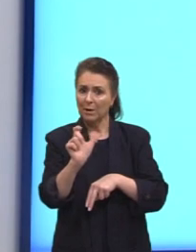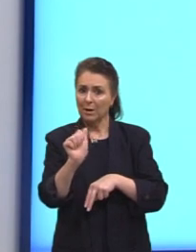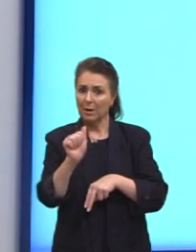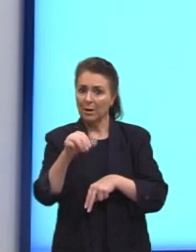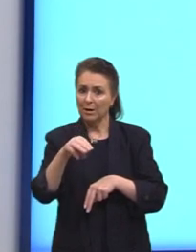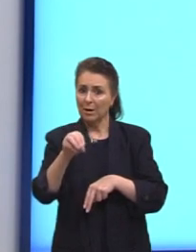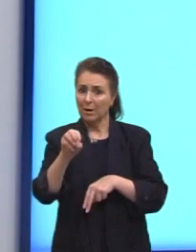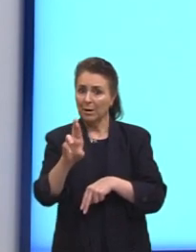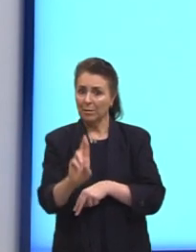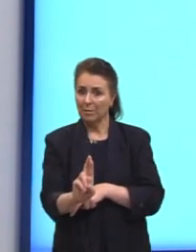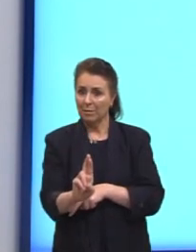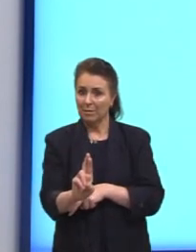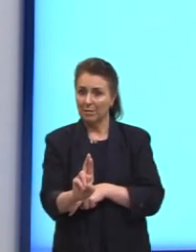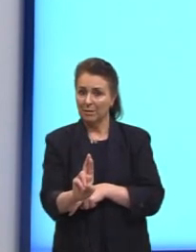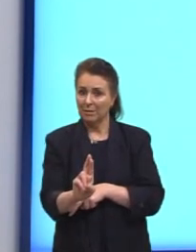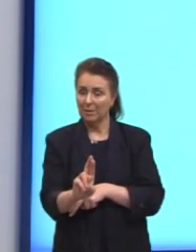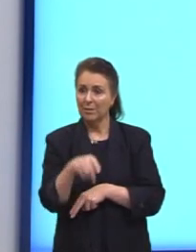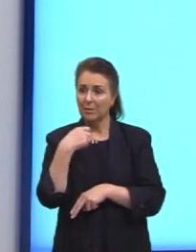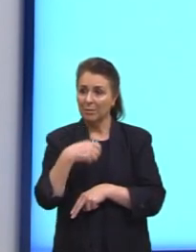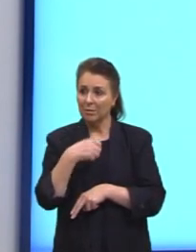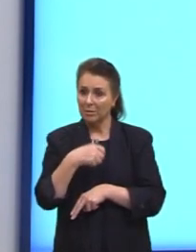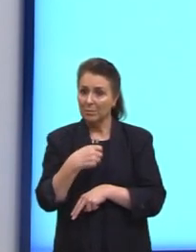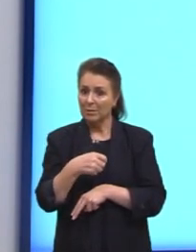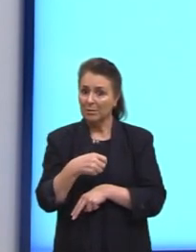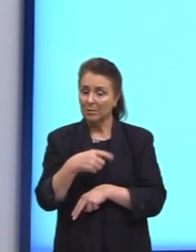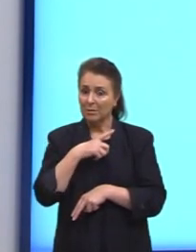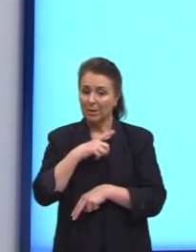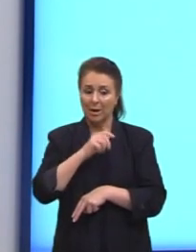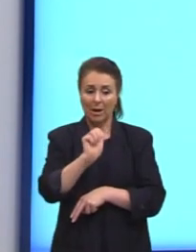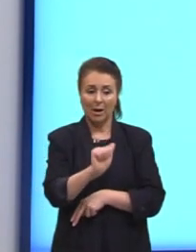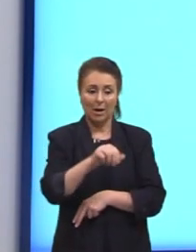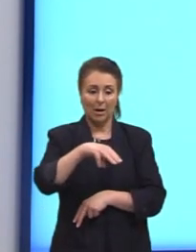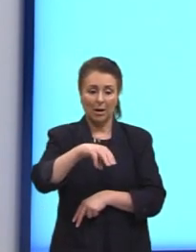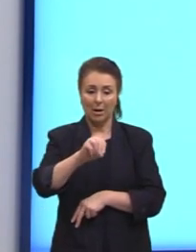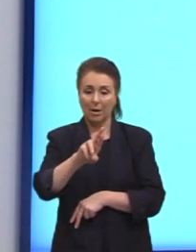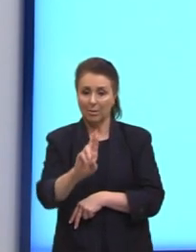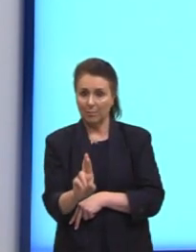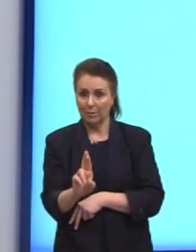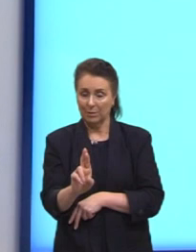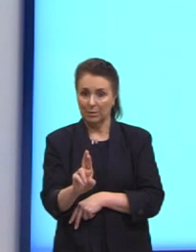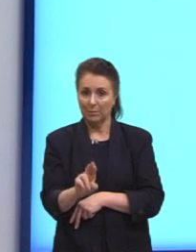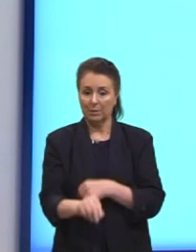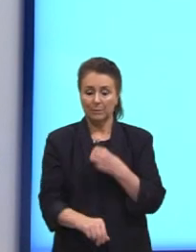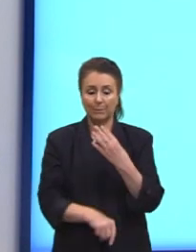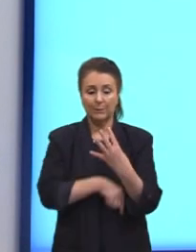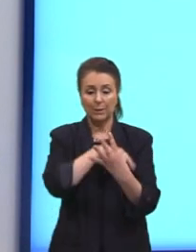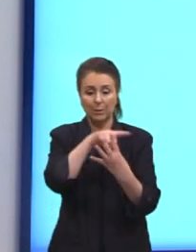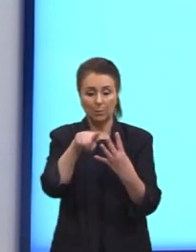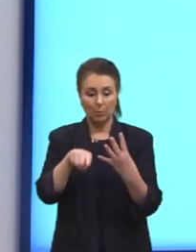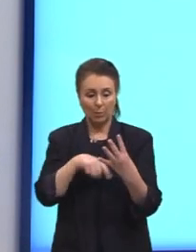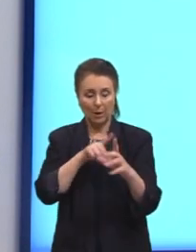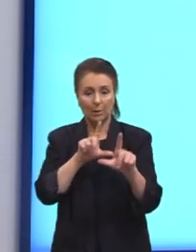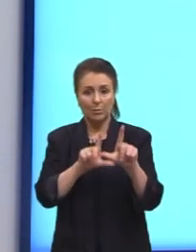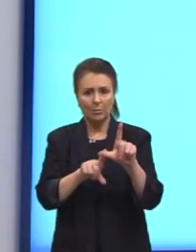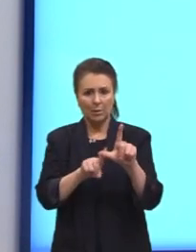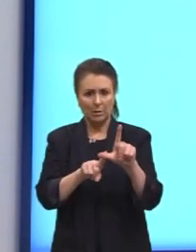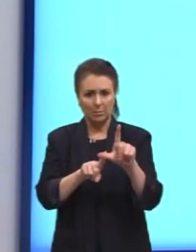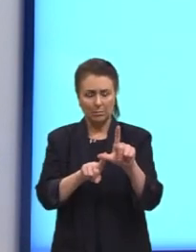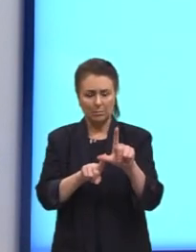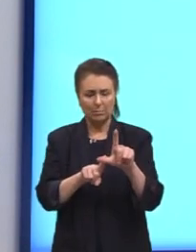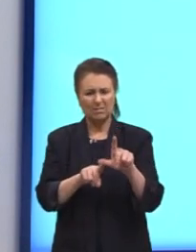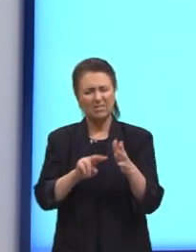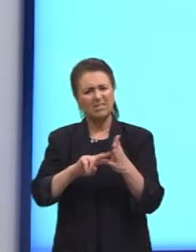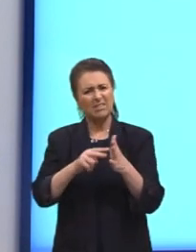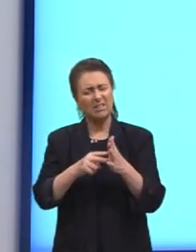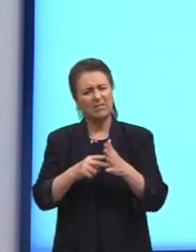precisamos considerar? Amor, nós temos ali então quatro letras. Mas o que é um anagrama?